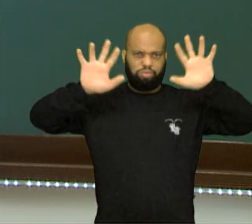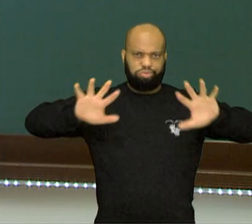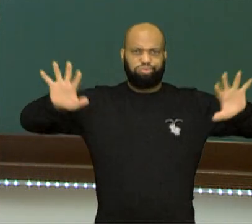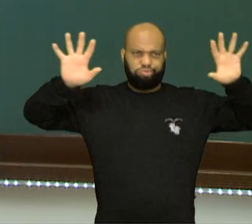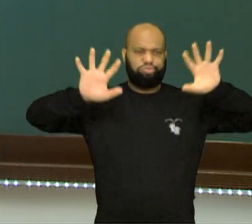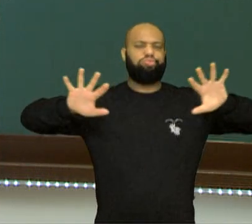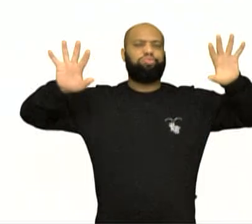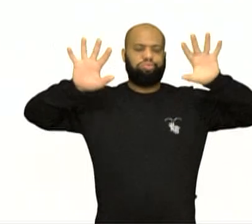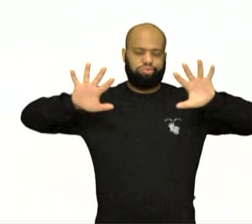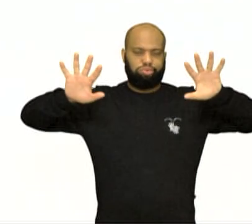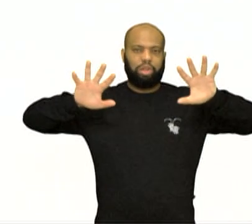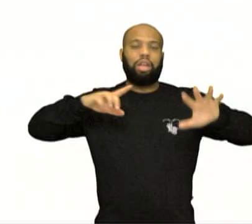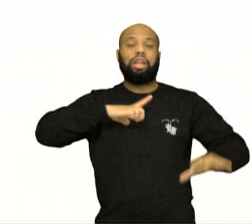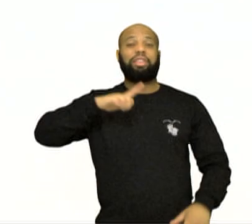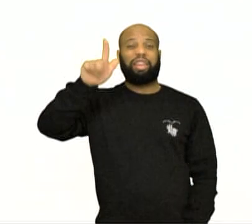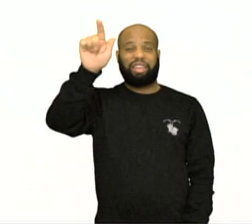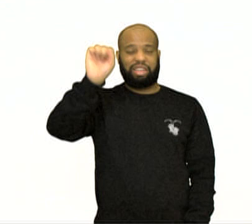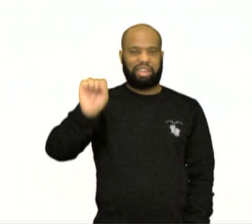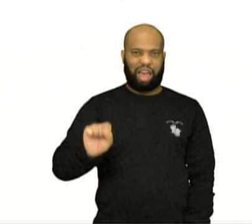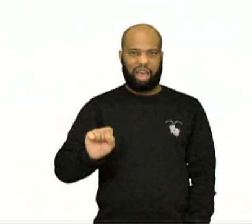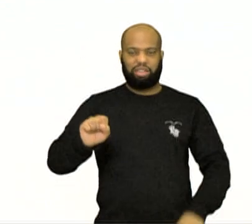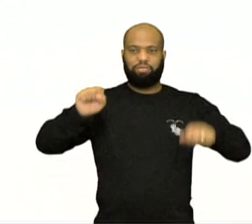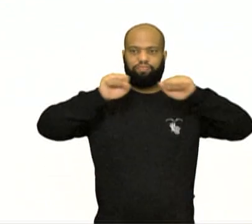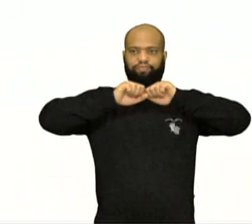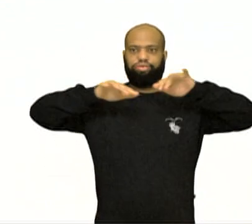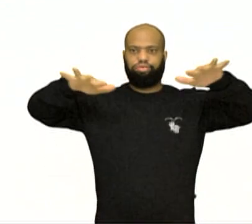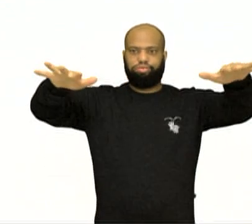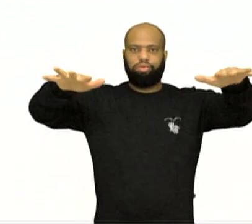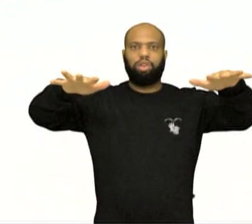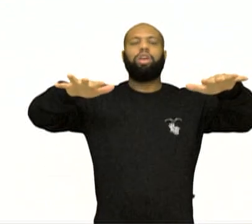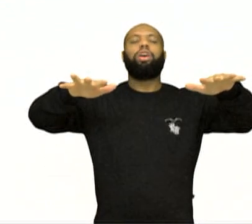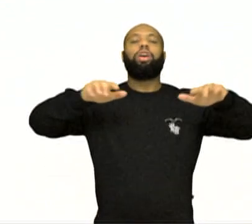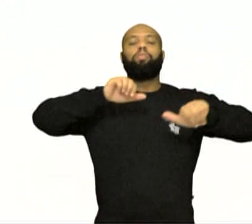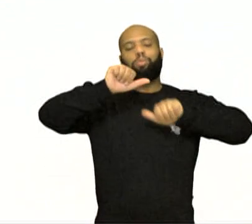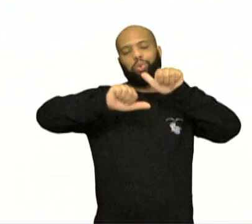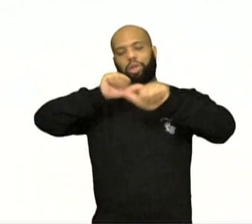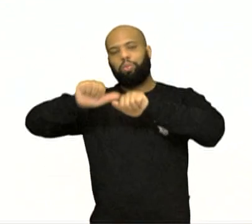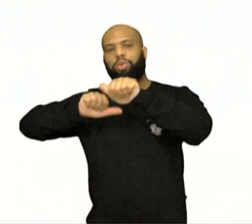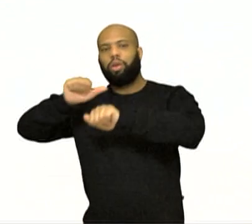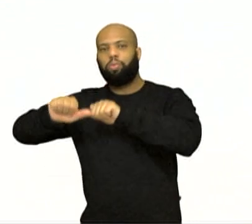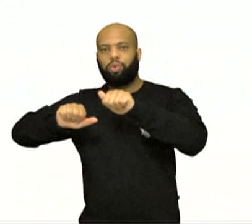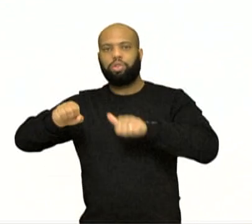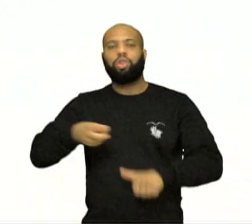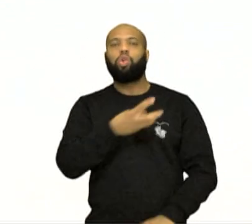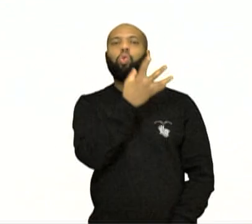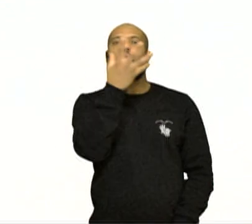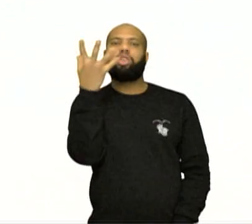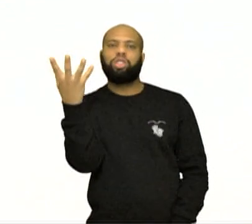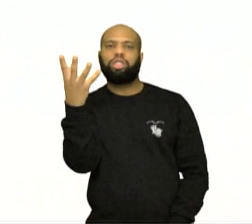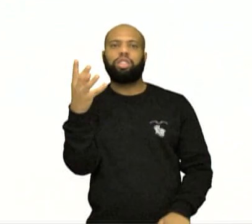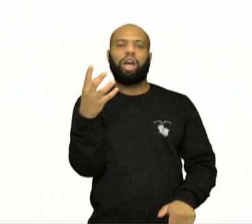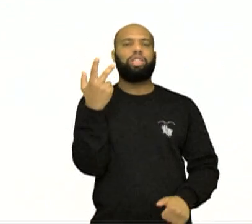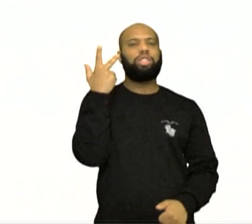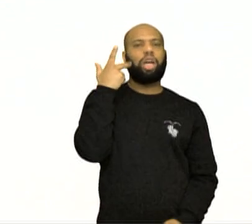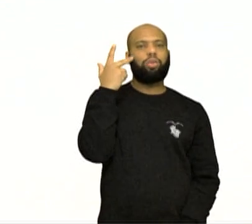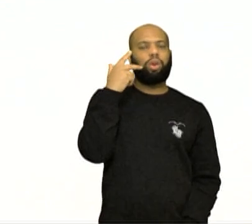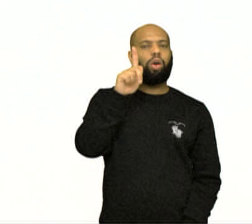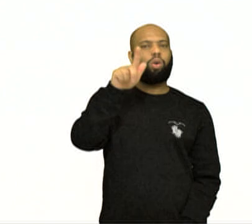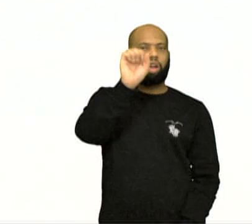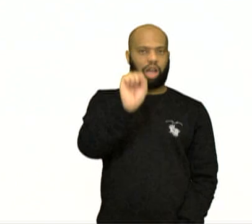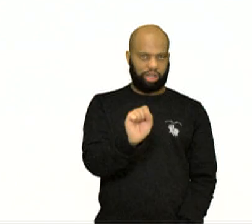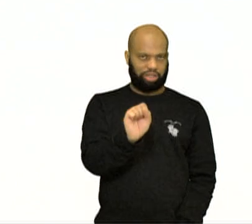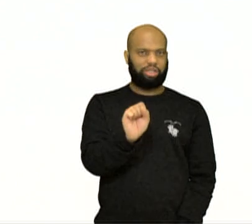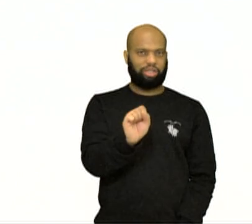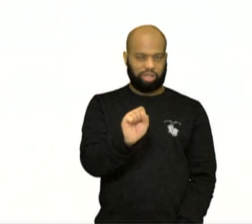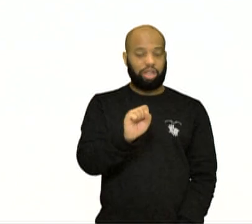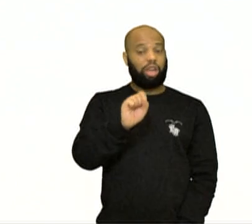é o lançamento de gases na atmosfera que modificam a quantidade e o equilíbrio natural desses gases,